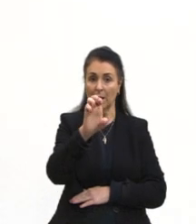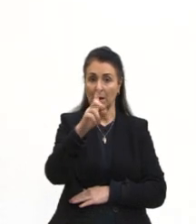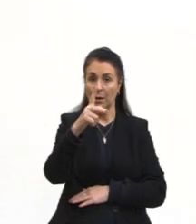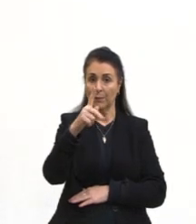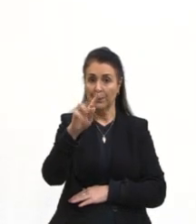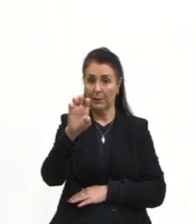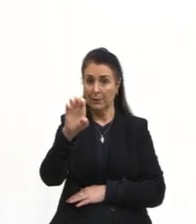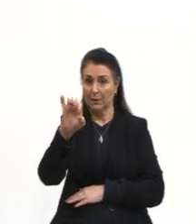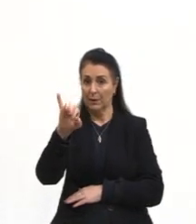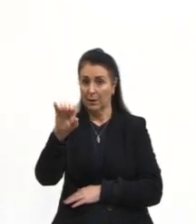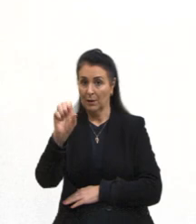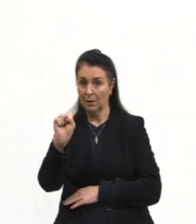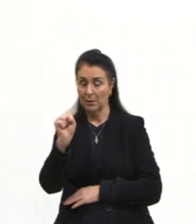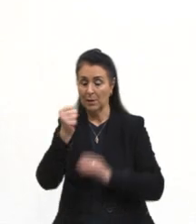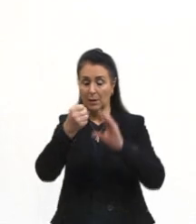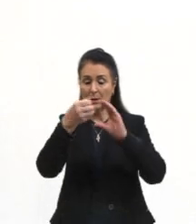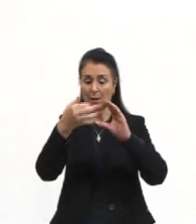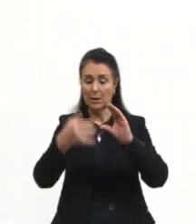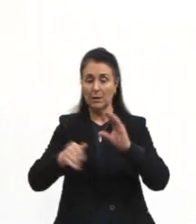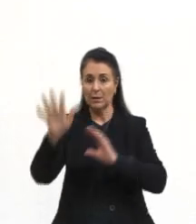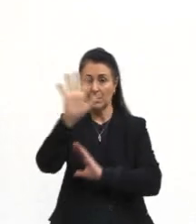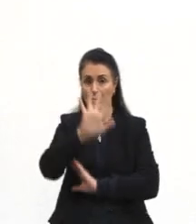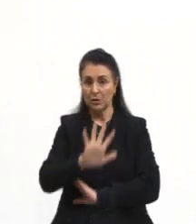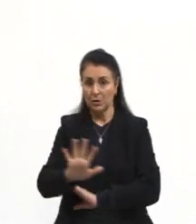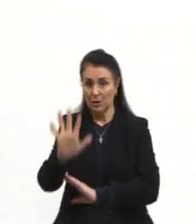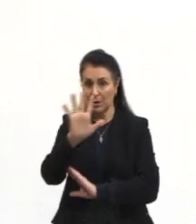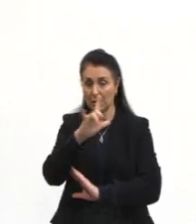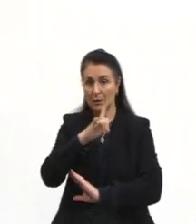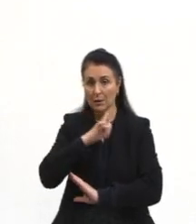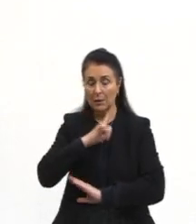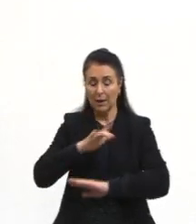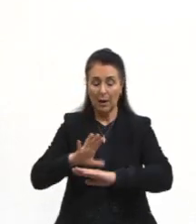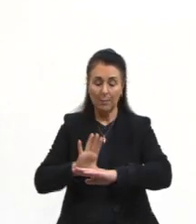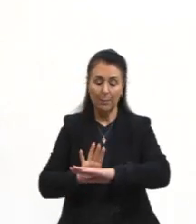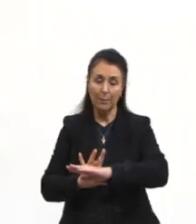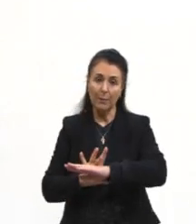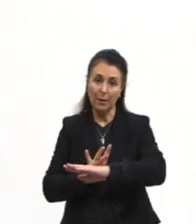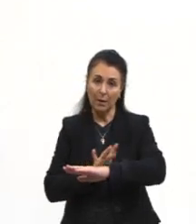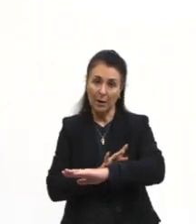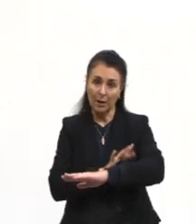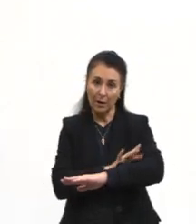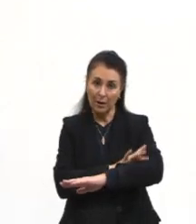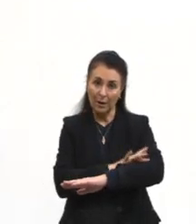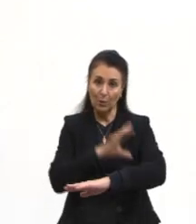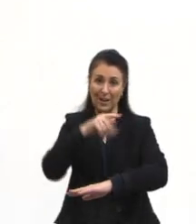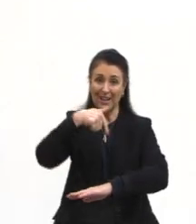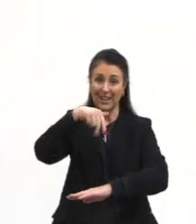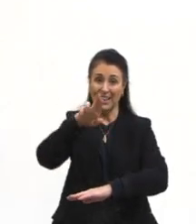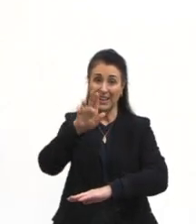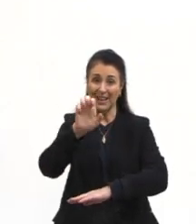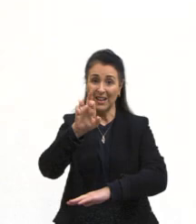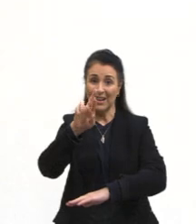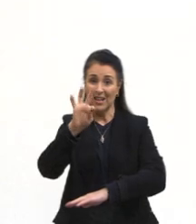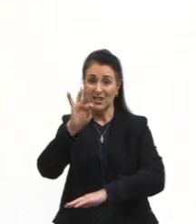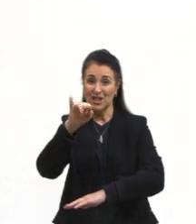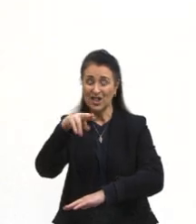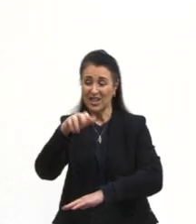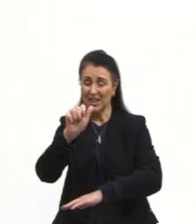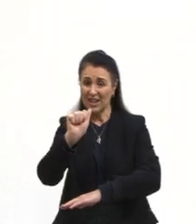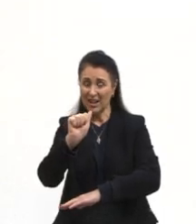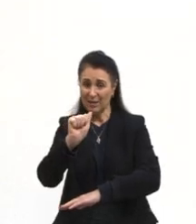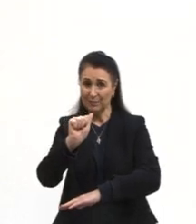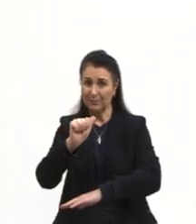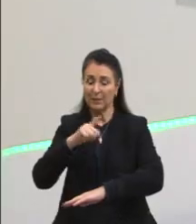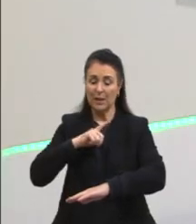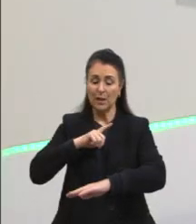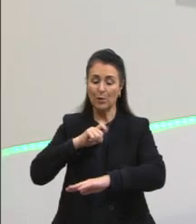Características gerais, então, dos répteis. Eles têm a pele queratinizada. Isso promove uma